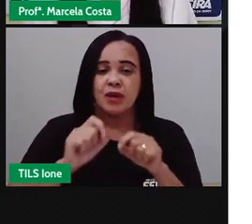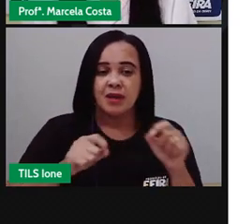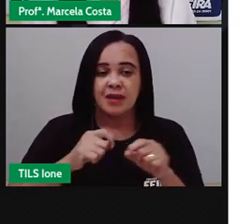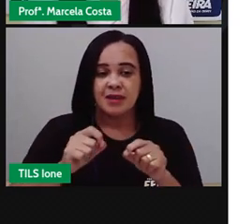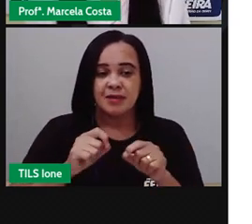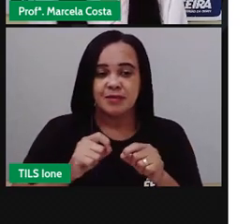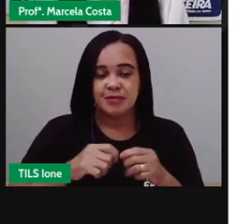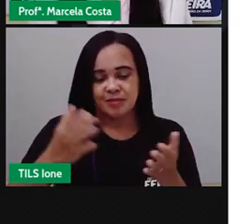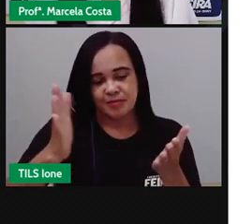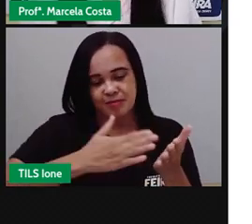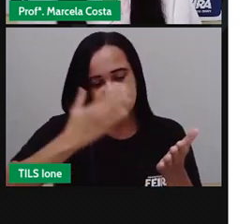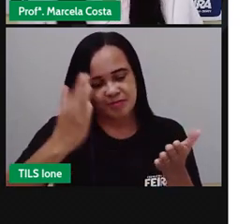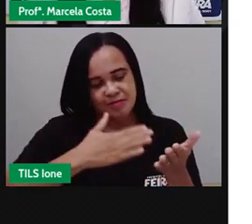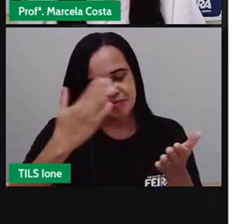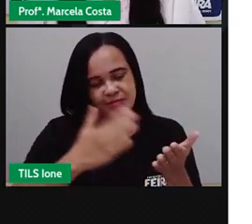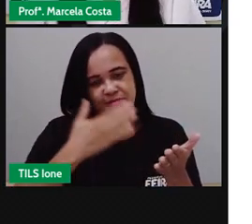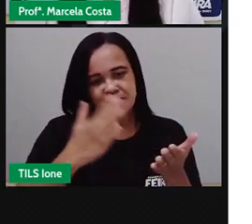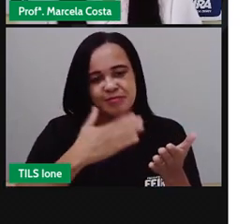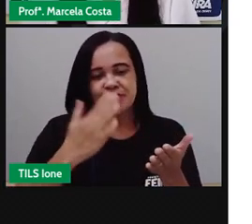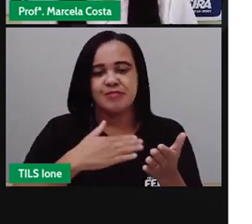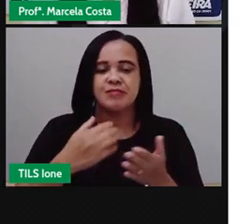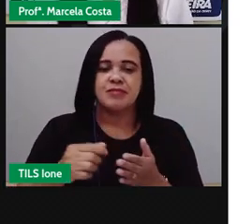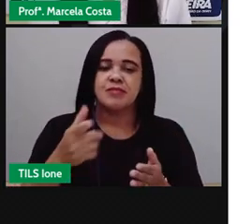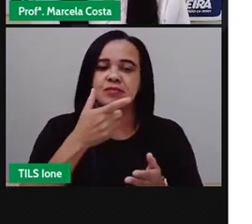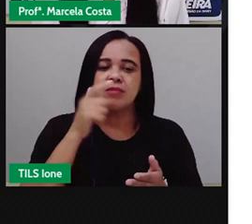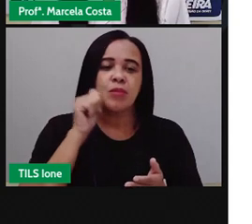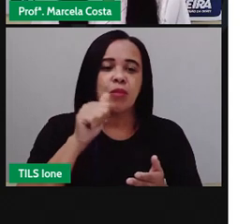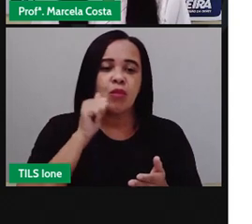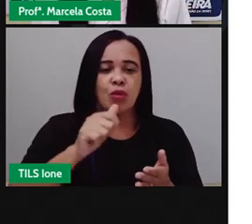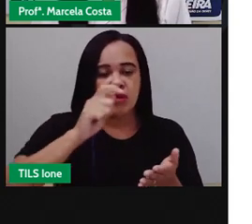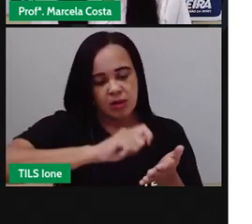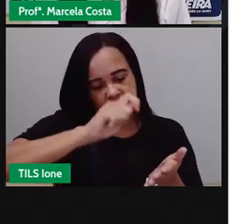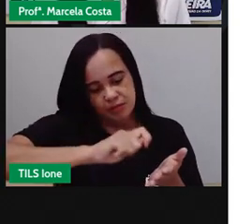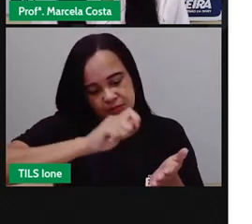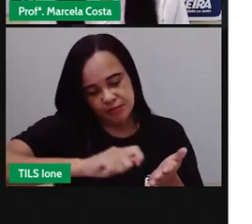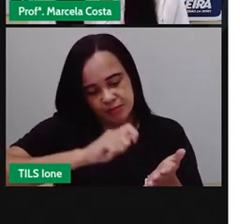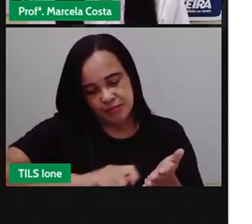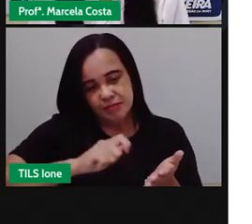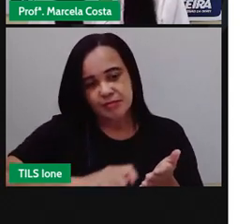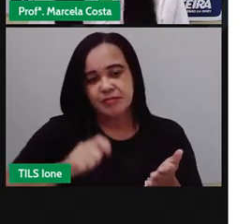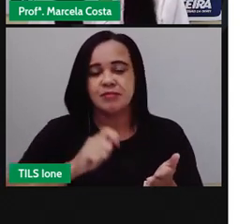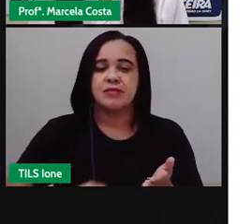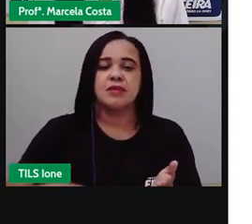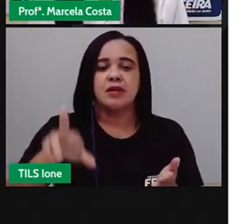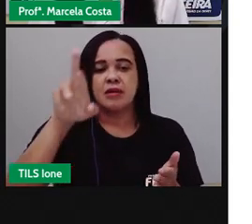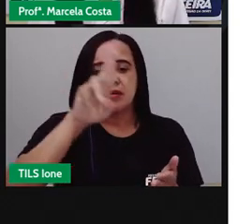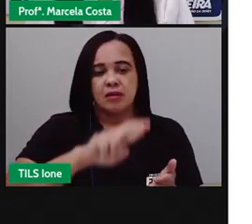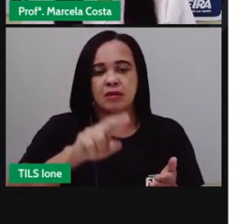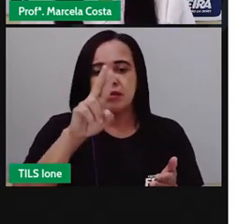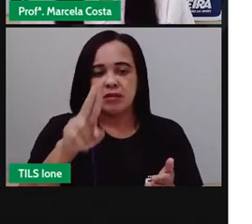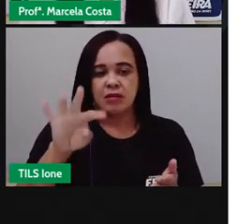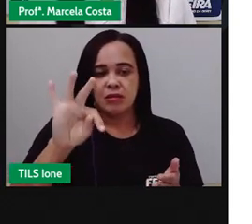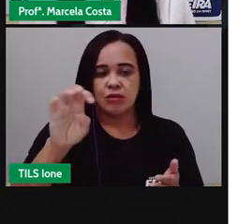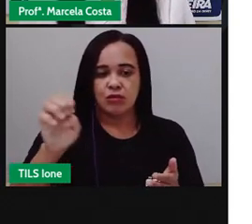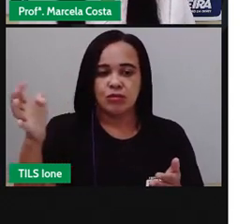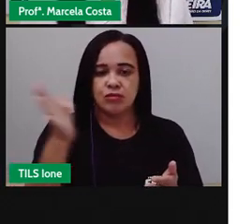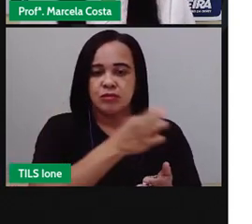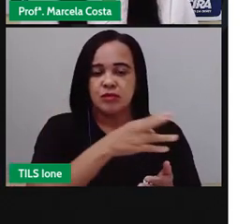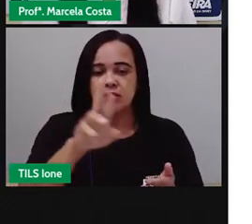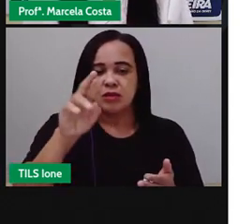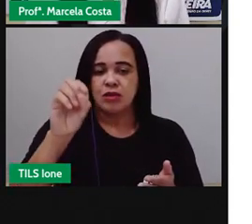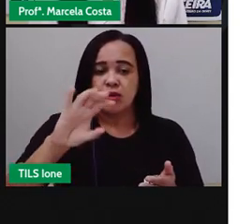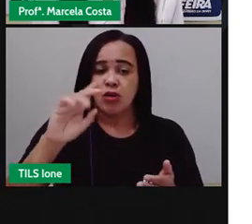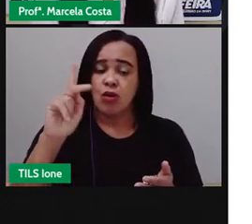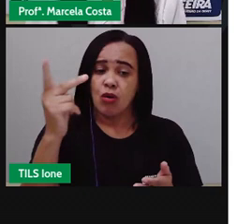o livro de Ruth Rocha, Bom Dia de Todas as Cores. Esse